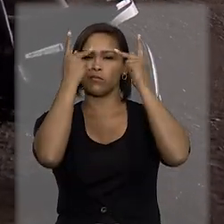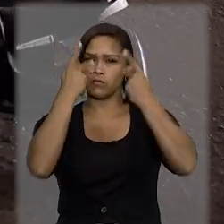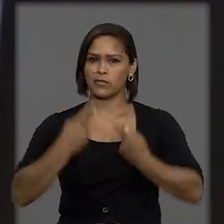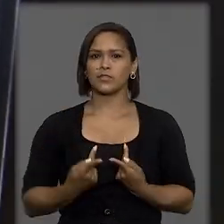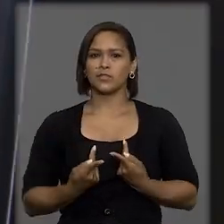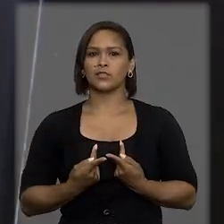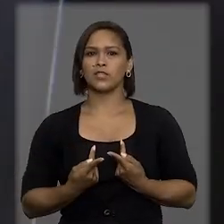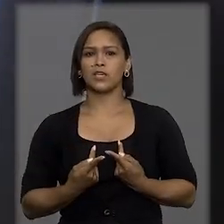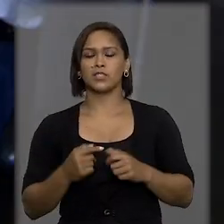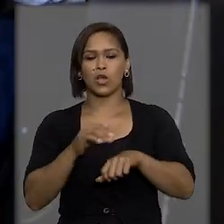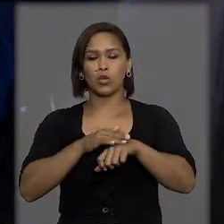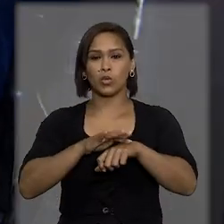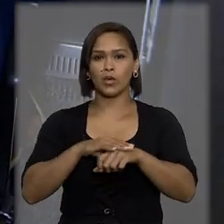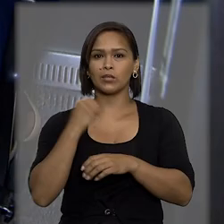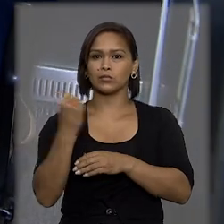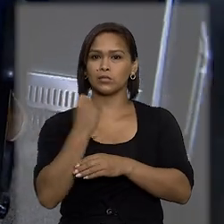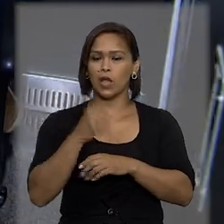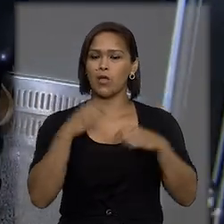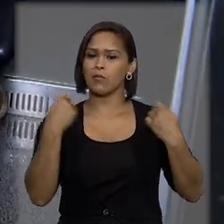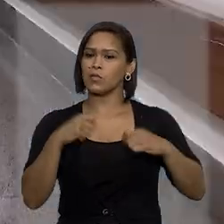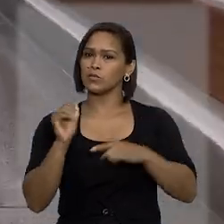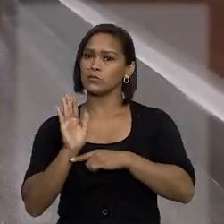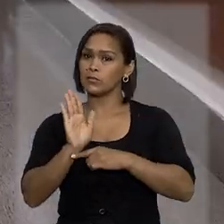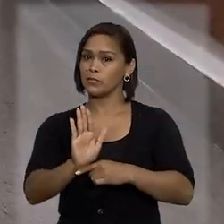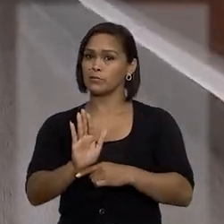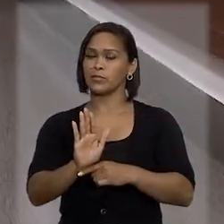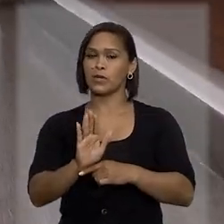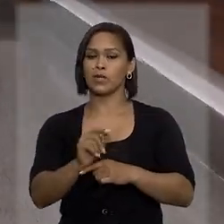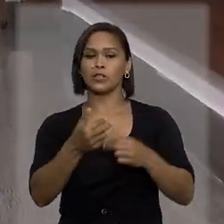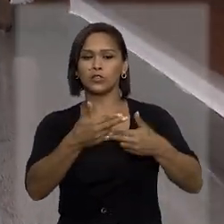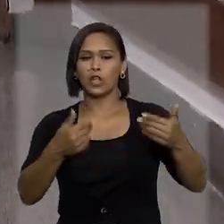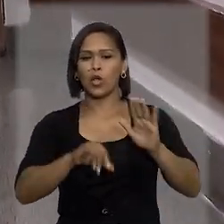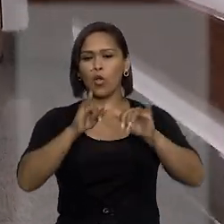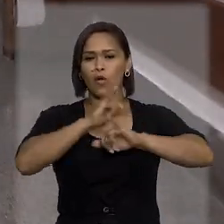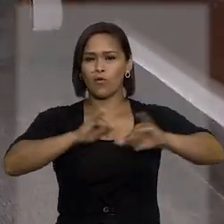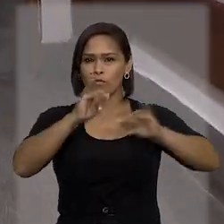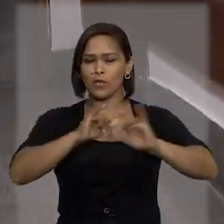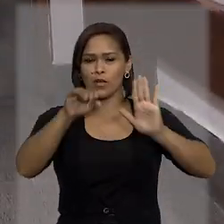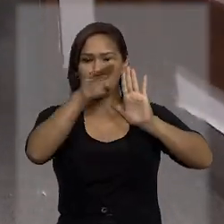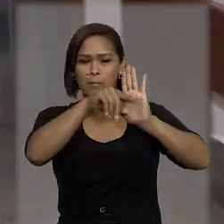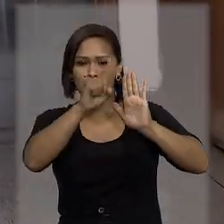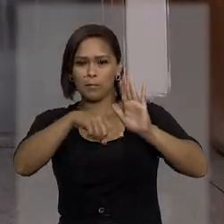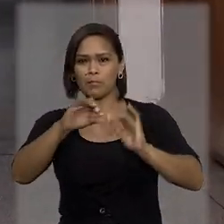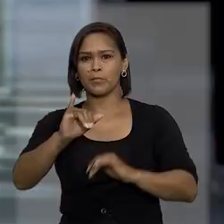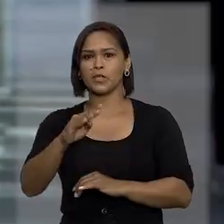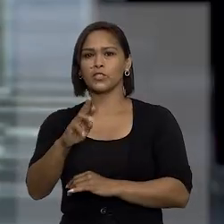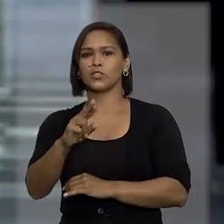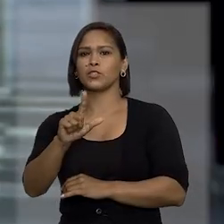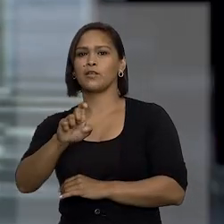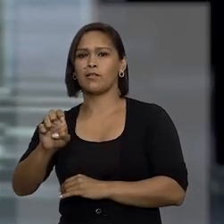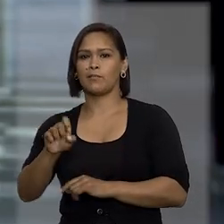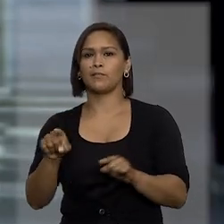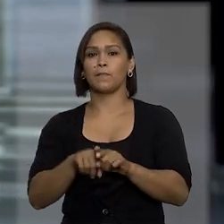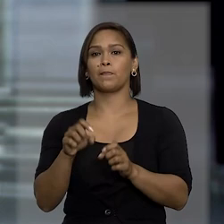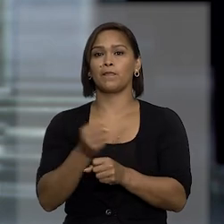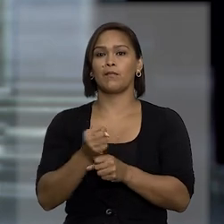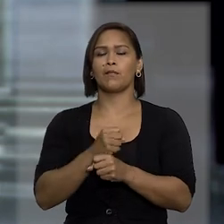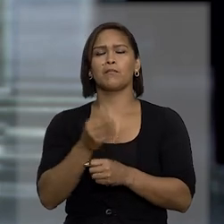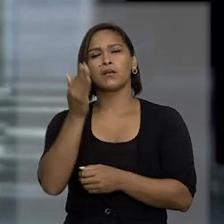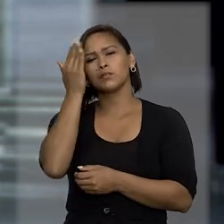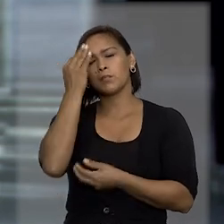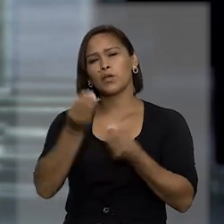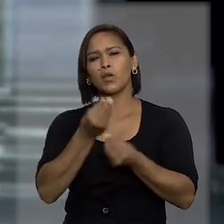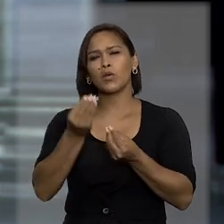deficiência, doença grave ou necessidade especial, de acordo com dados do IBGE de 2019. Para saber como está